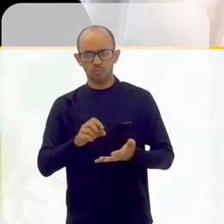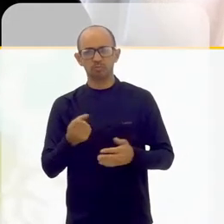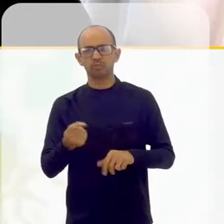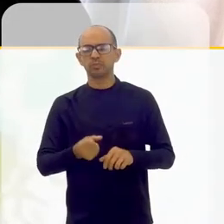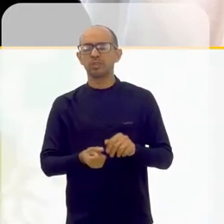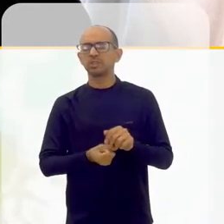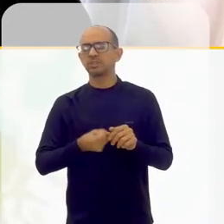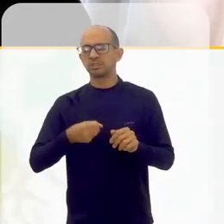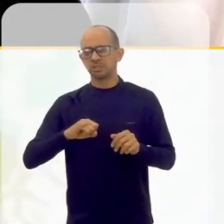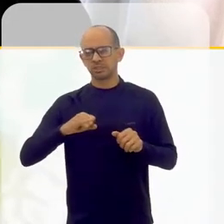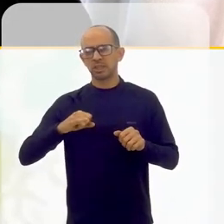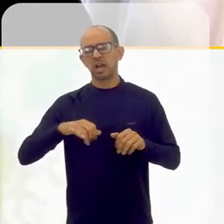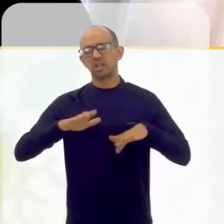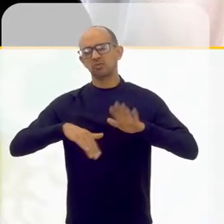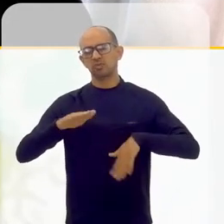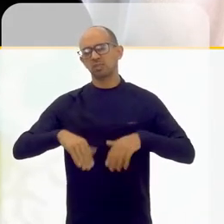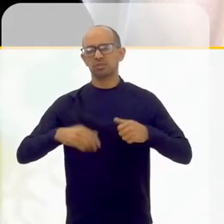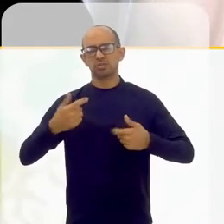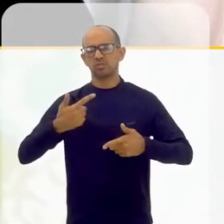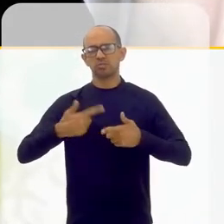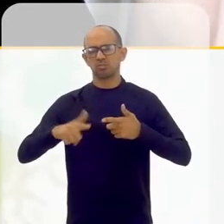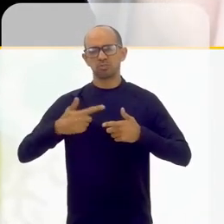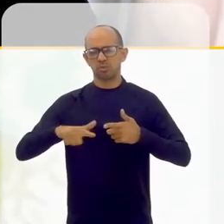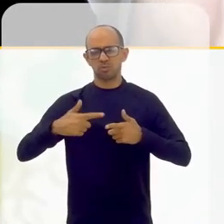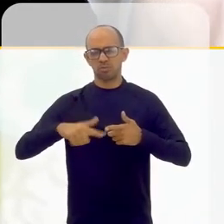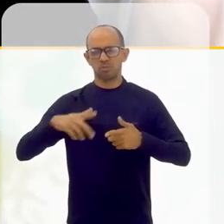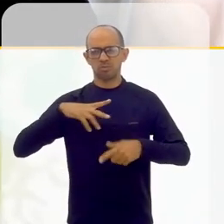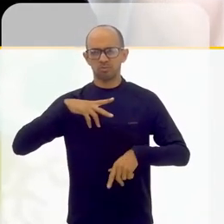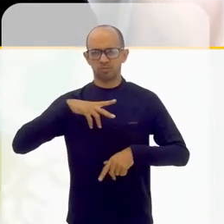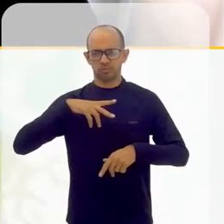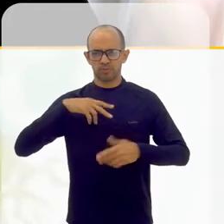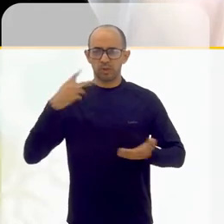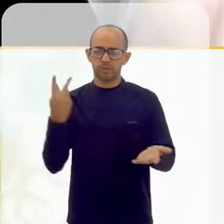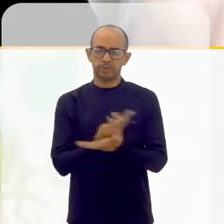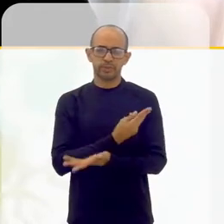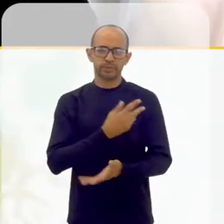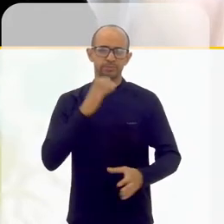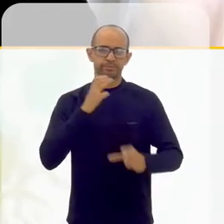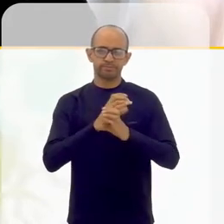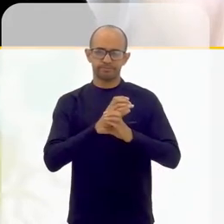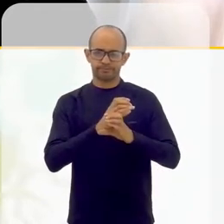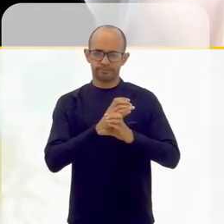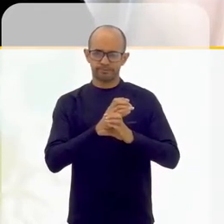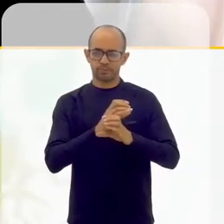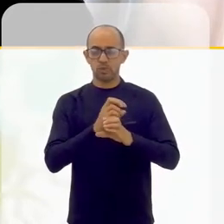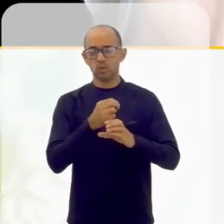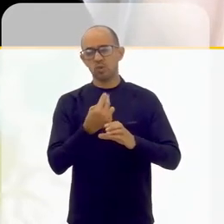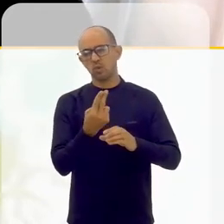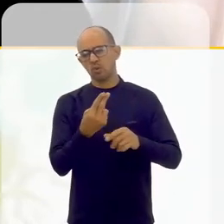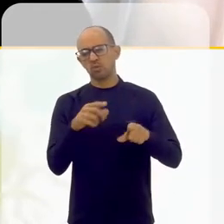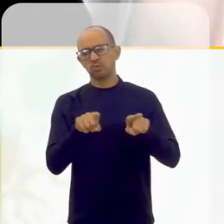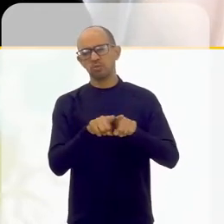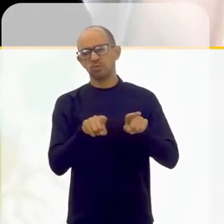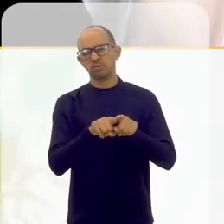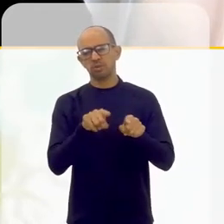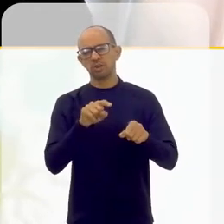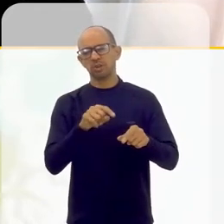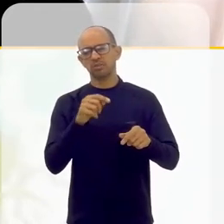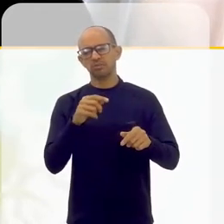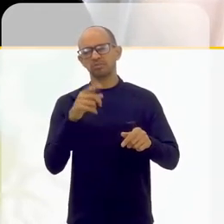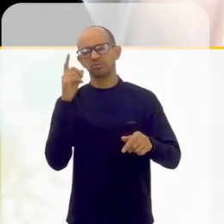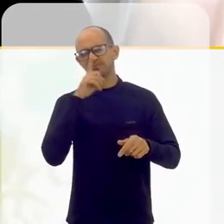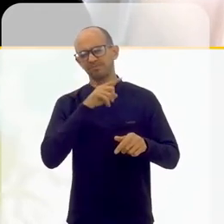Quantas vezes, quantos problemas a gente tem por conta da falta de comunicação ou de uma comunicação